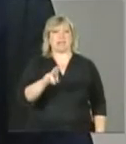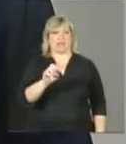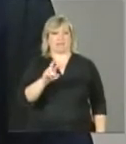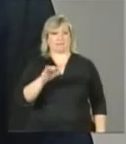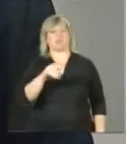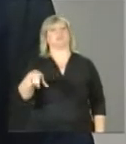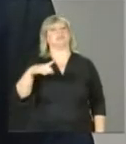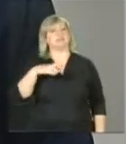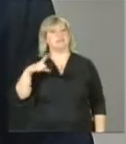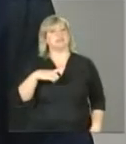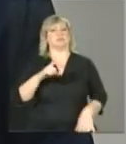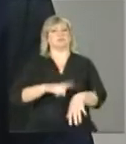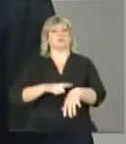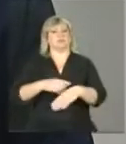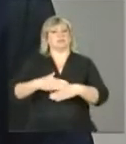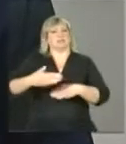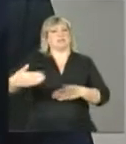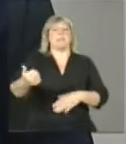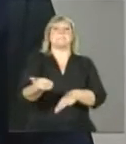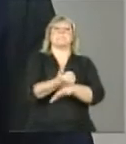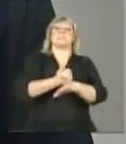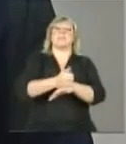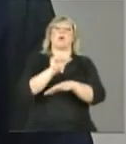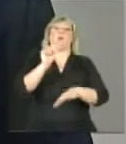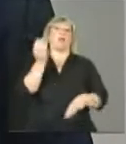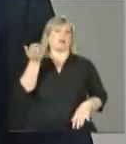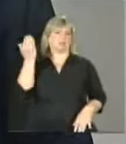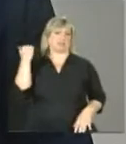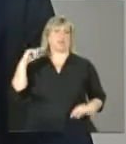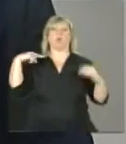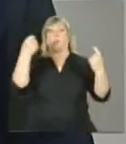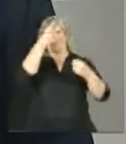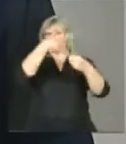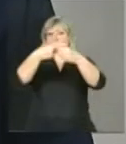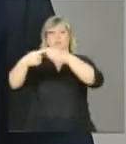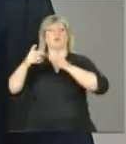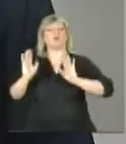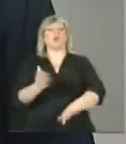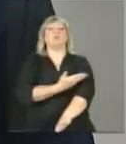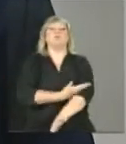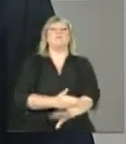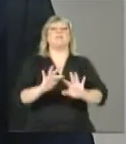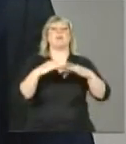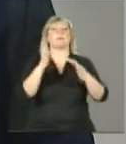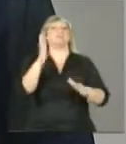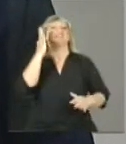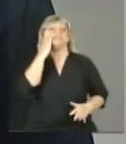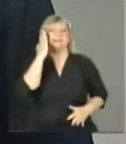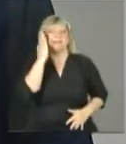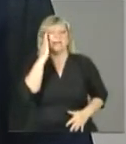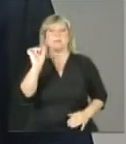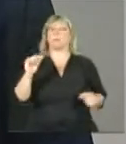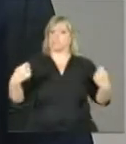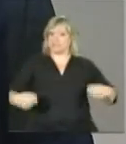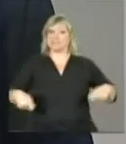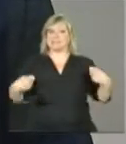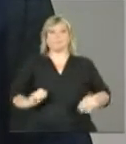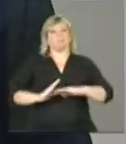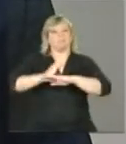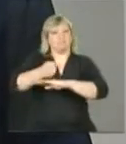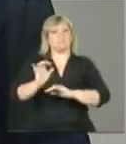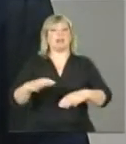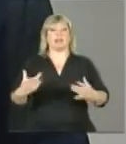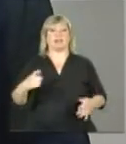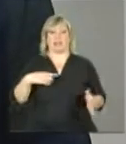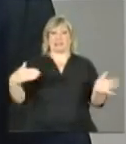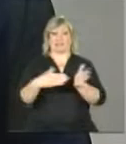acontecendo no ritmo melhor do que nos anos anteriores. Os municípios já estão mais acostumados, as famílias já estão mais cientes da necessidade. Então, eles têm